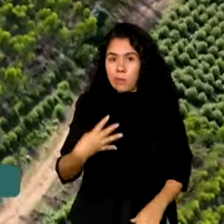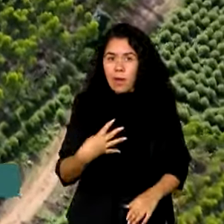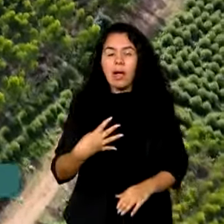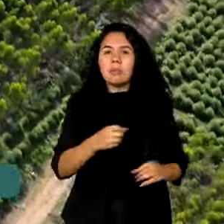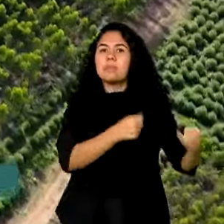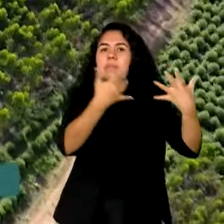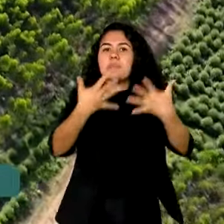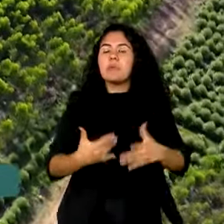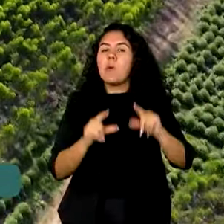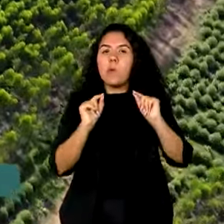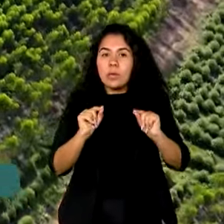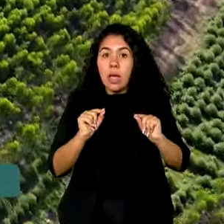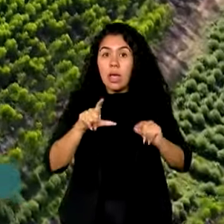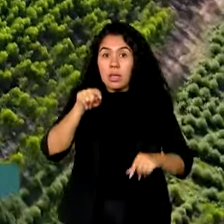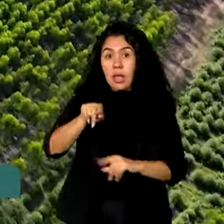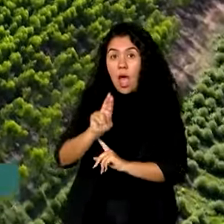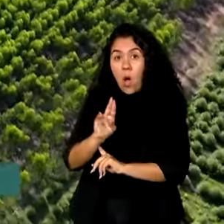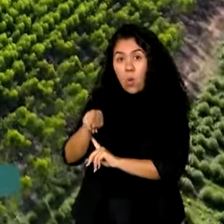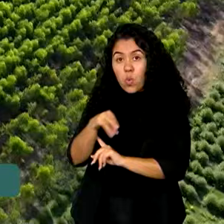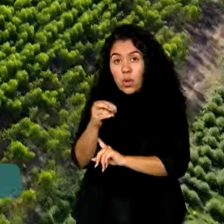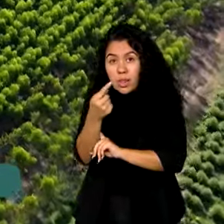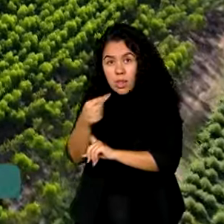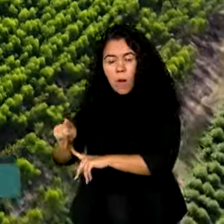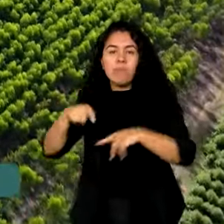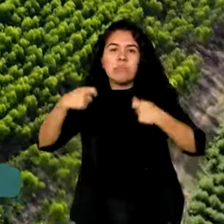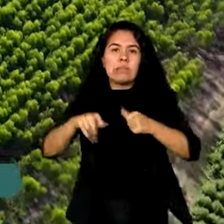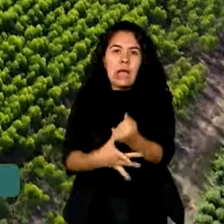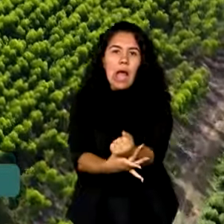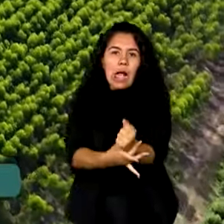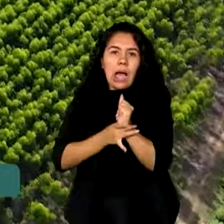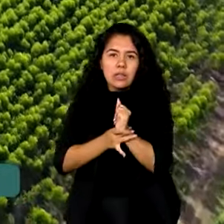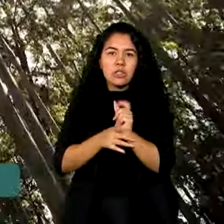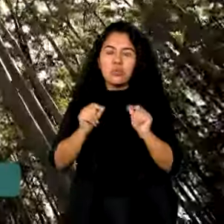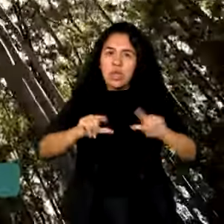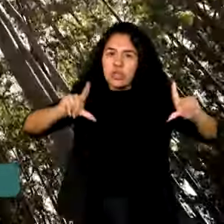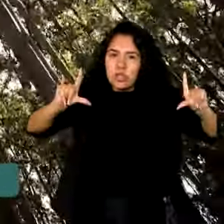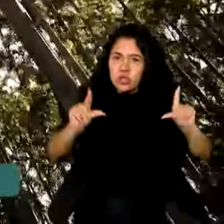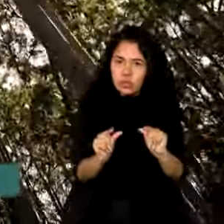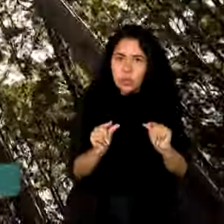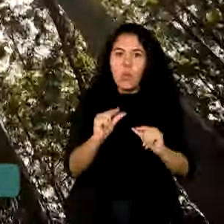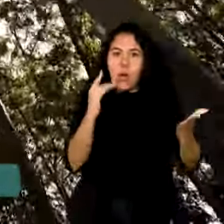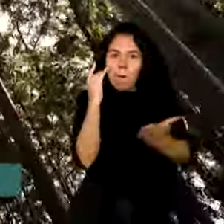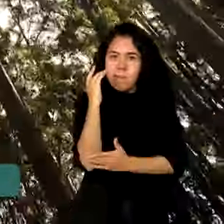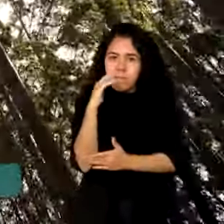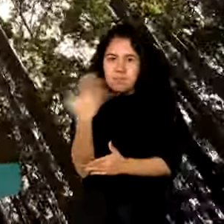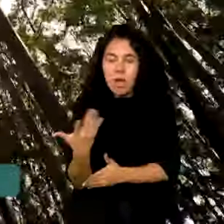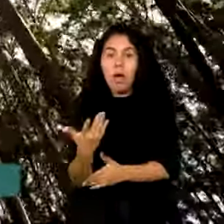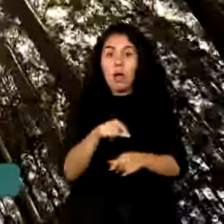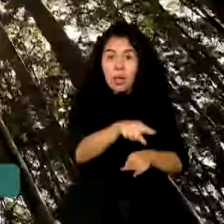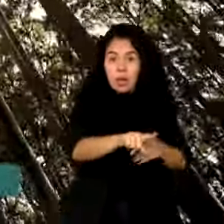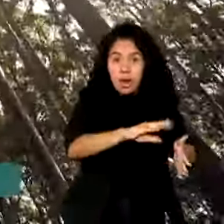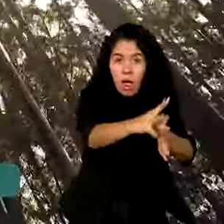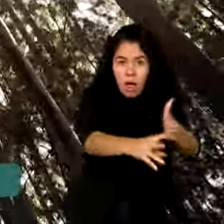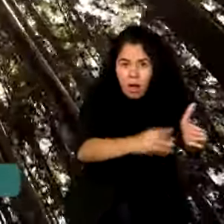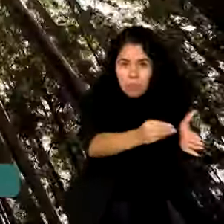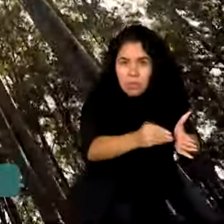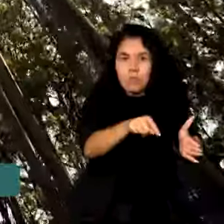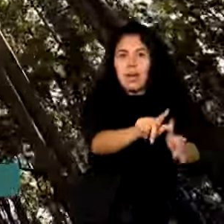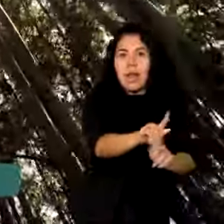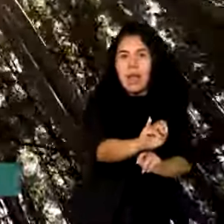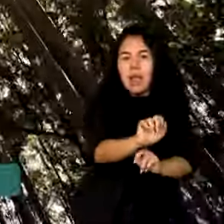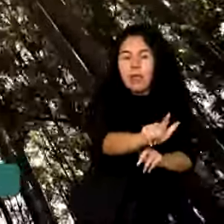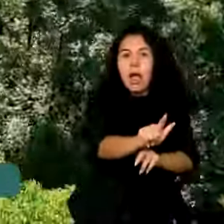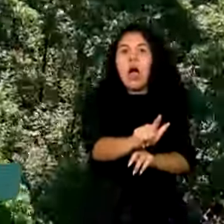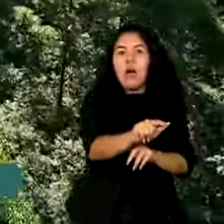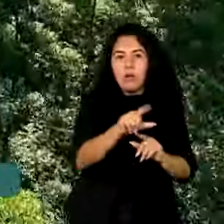determinando que a União deve garantir a redução do desmatamento na Amazônia Legal para a taxa de